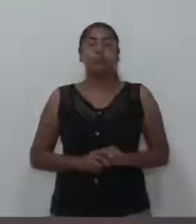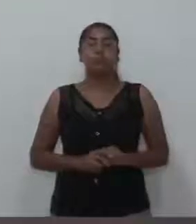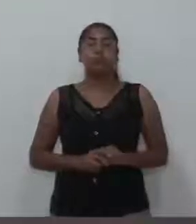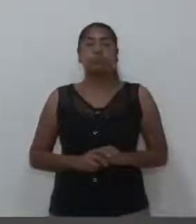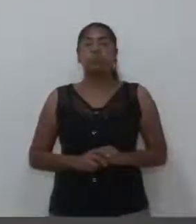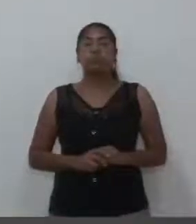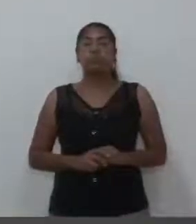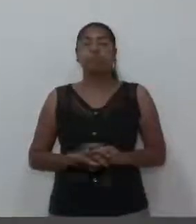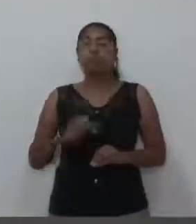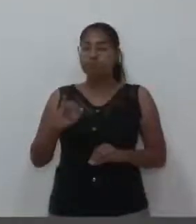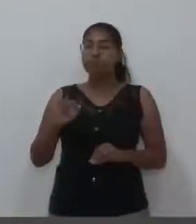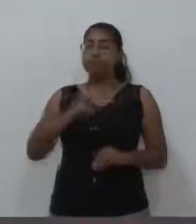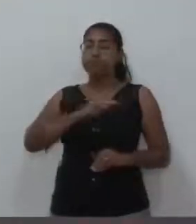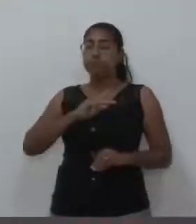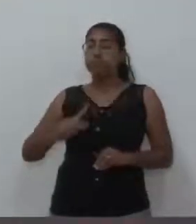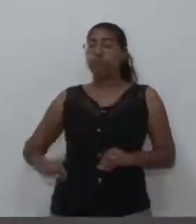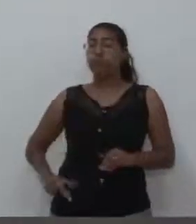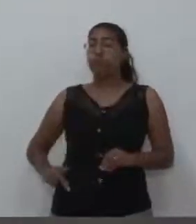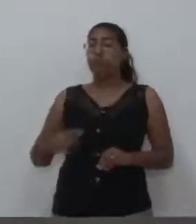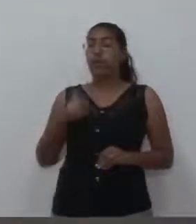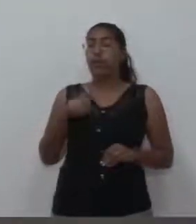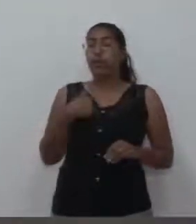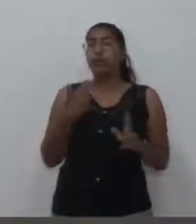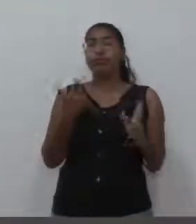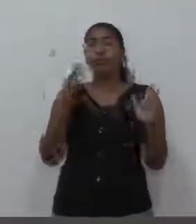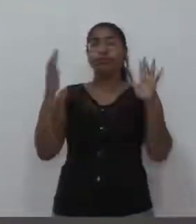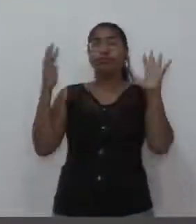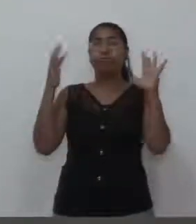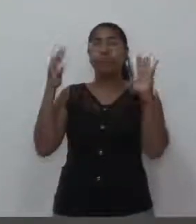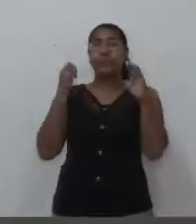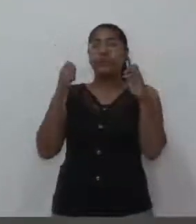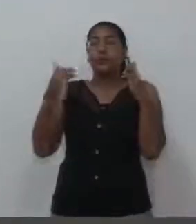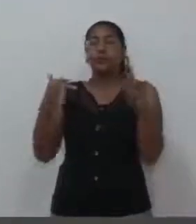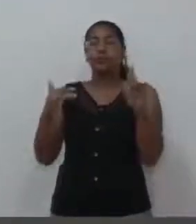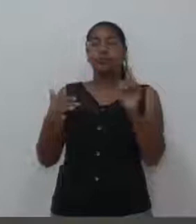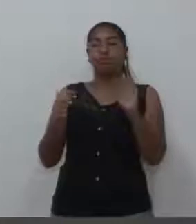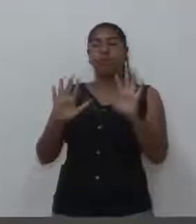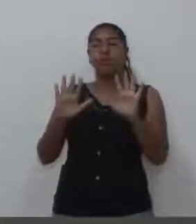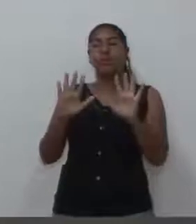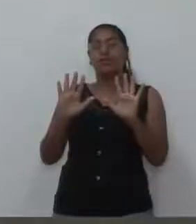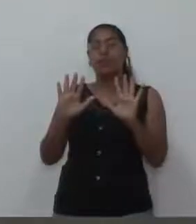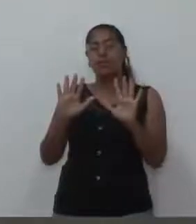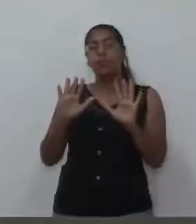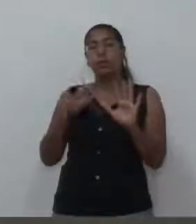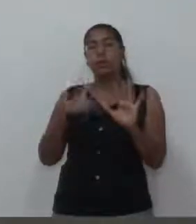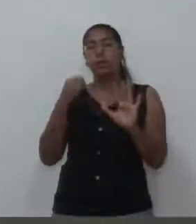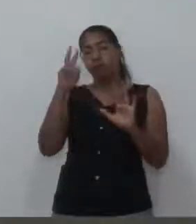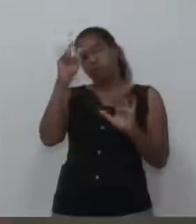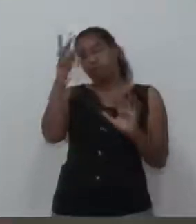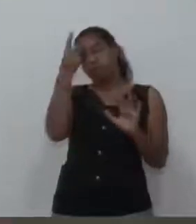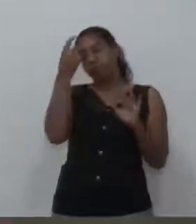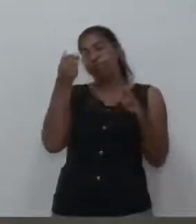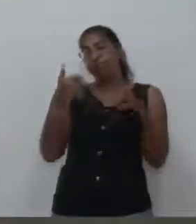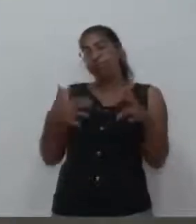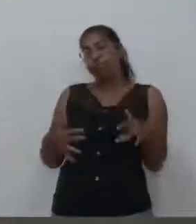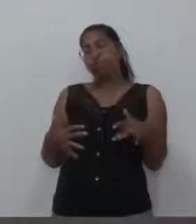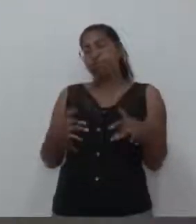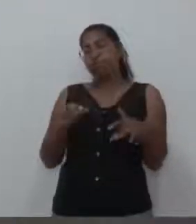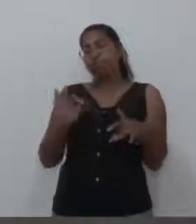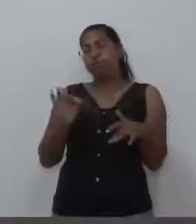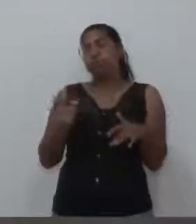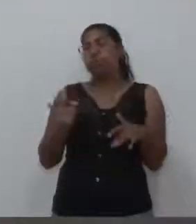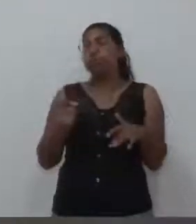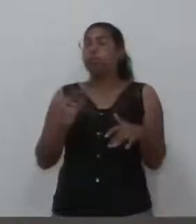eu a princípio nem iria falar, mas posso deixar de pelo menos comentar a